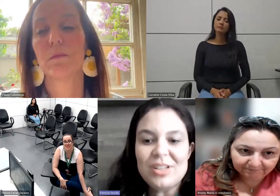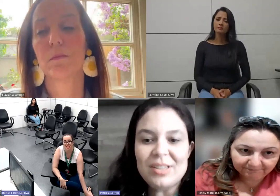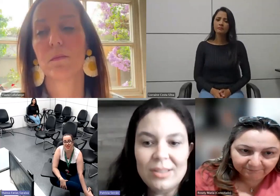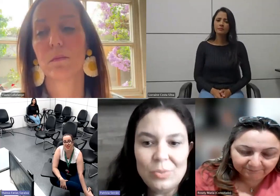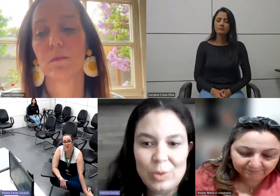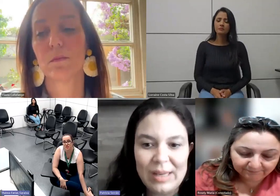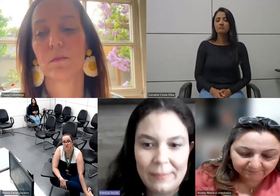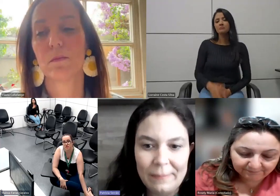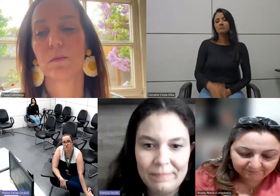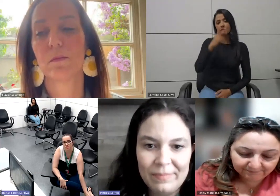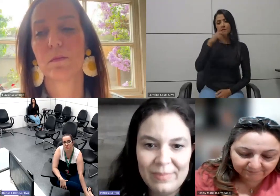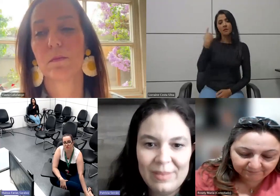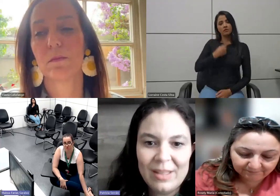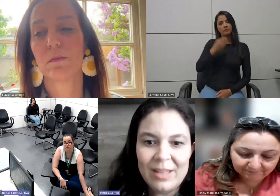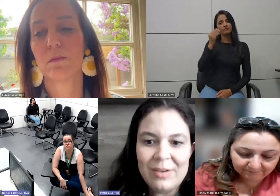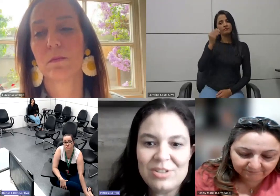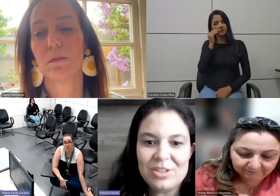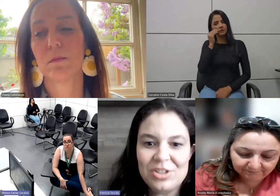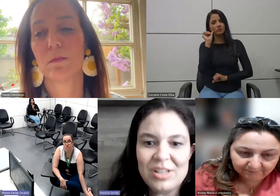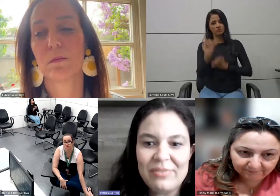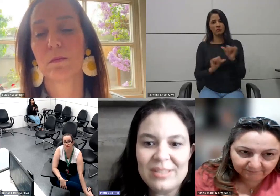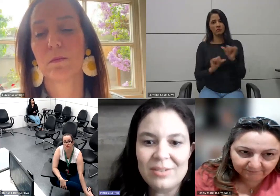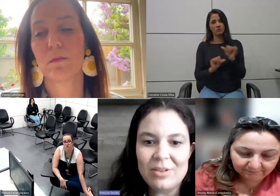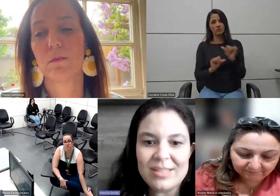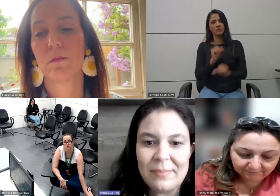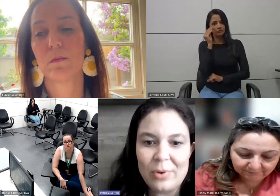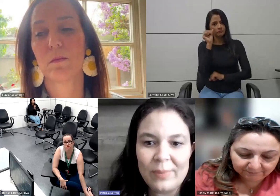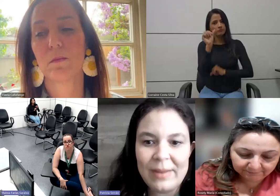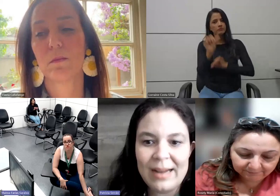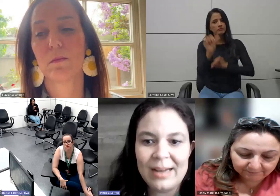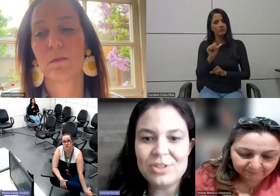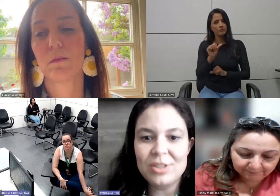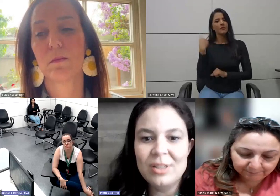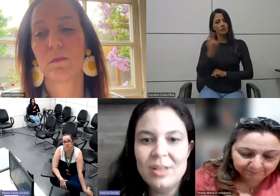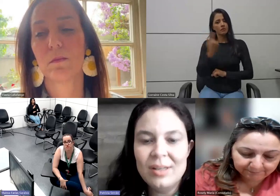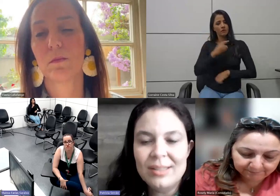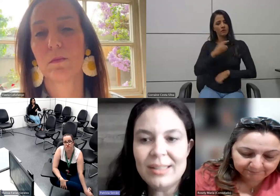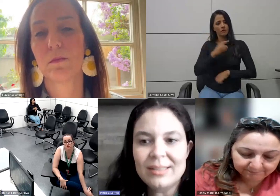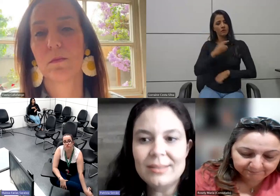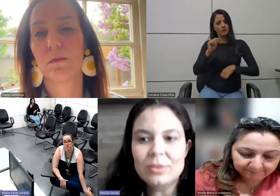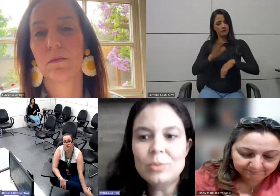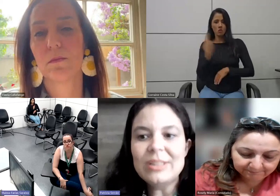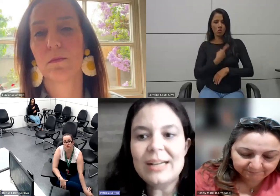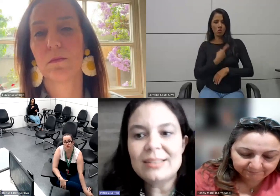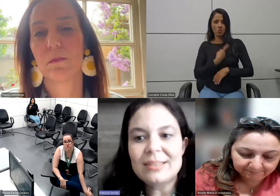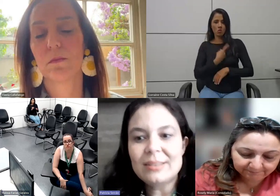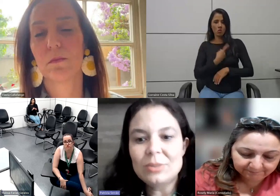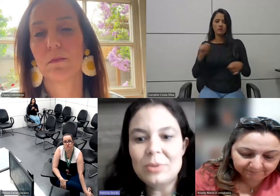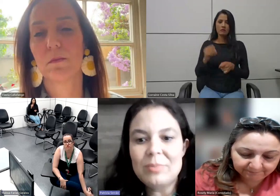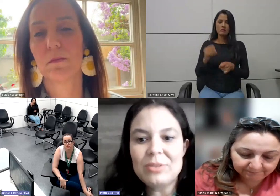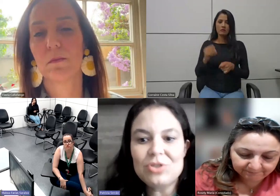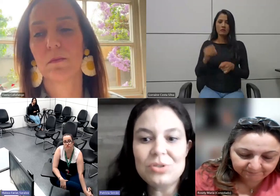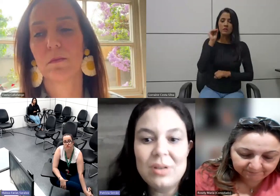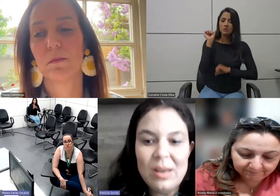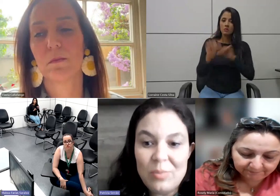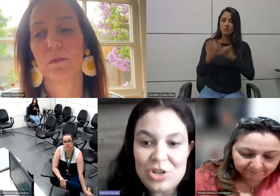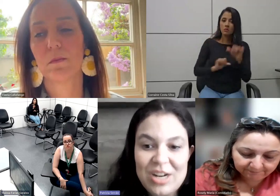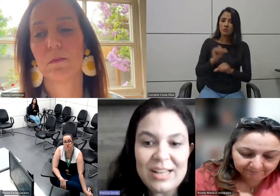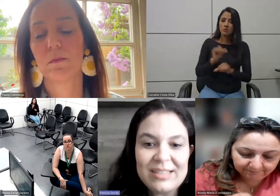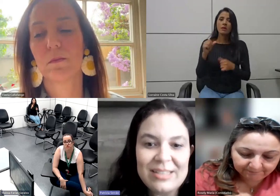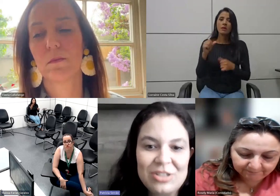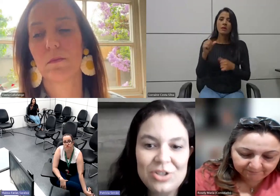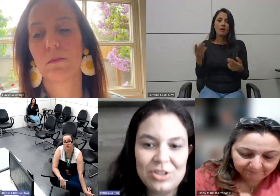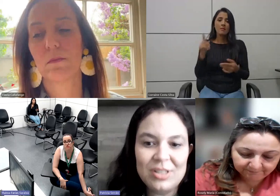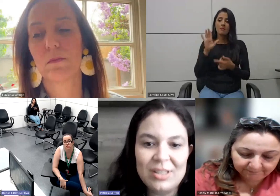Eu acho que a gente está tentando mudar. Eu acho que a gente está fazendo a nossa parte e está tentando mudar, está tentando pelo menos